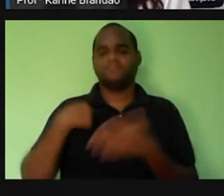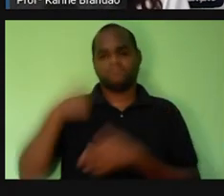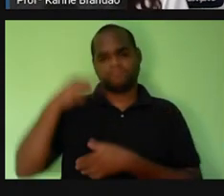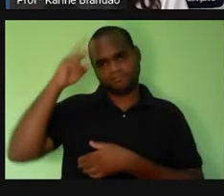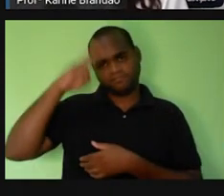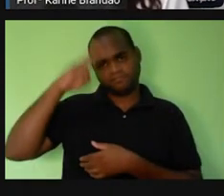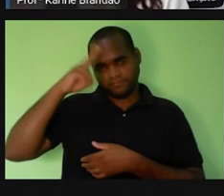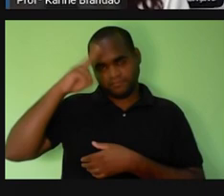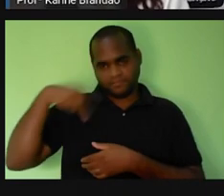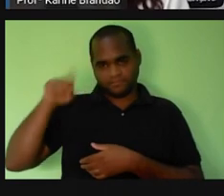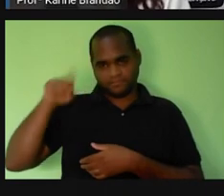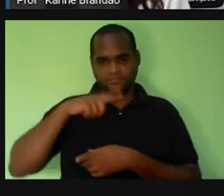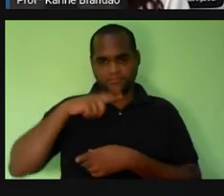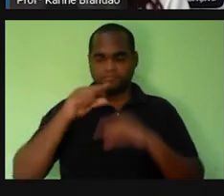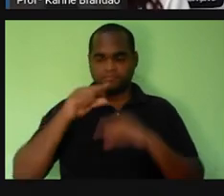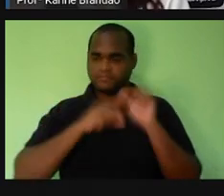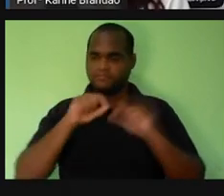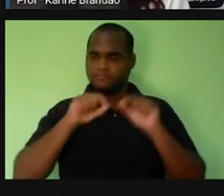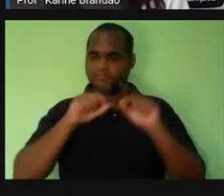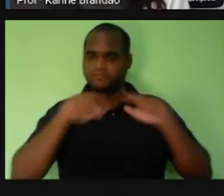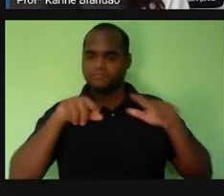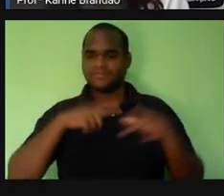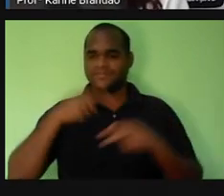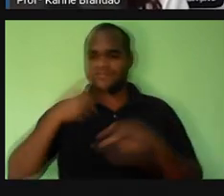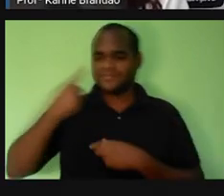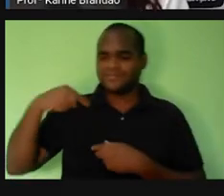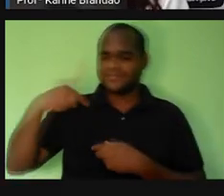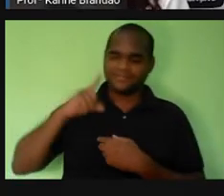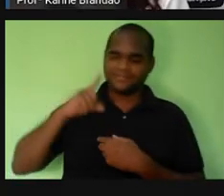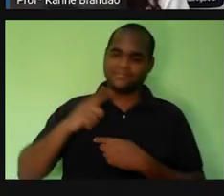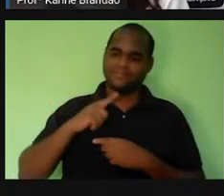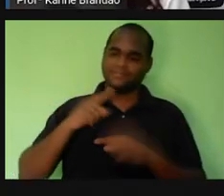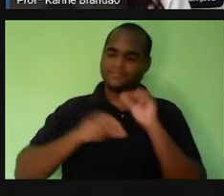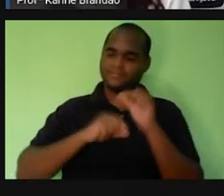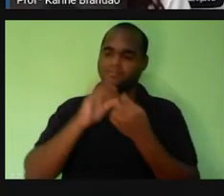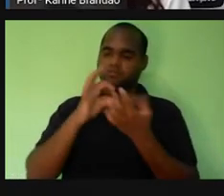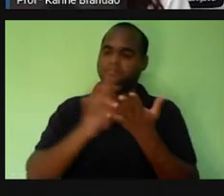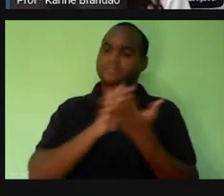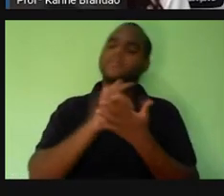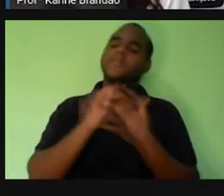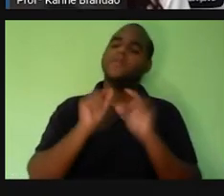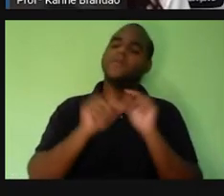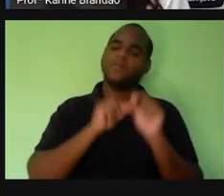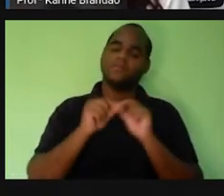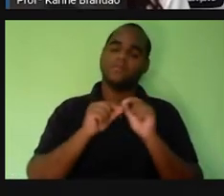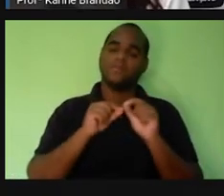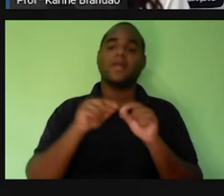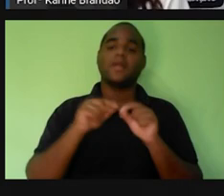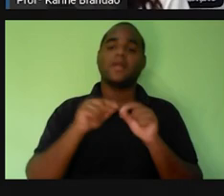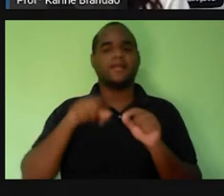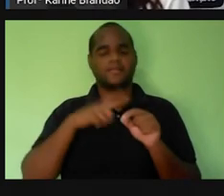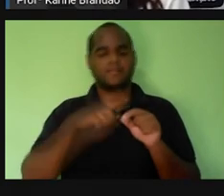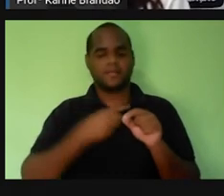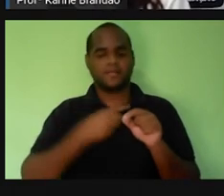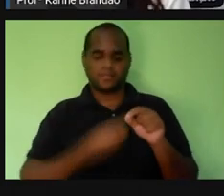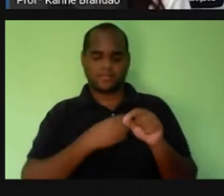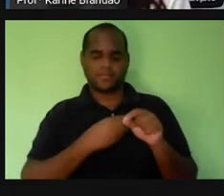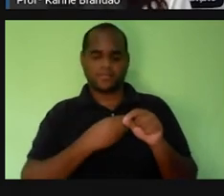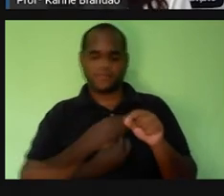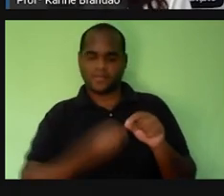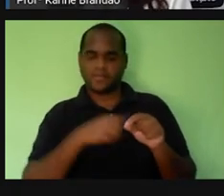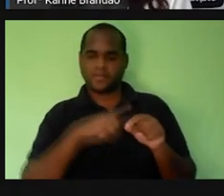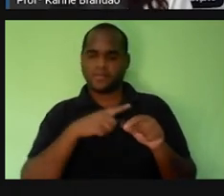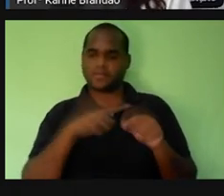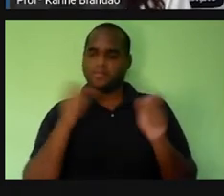né? As nossas primeiras aulas, nós vimos que a célula é o quê? É a unidade básica da vida, não é verdade?